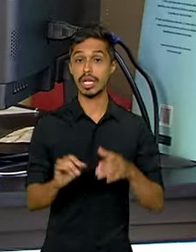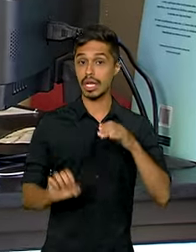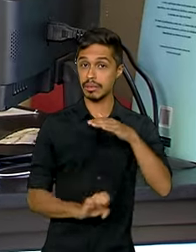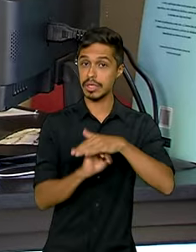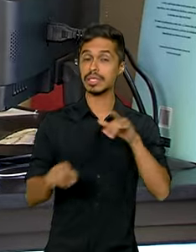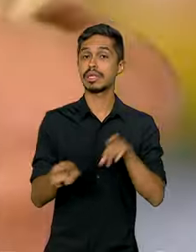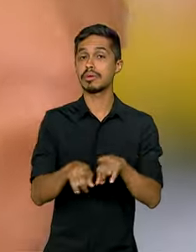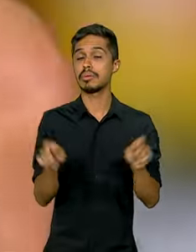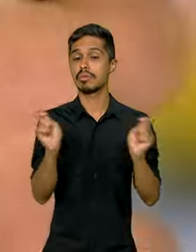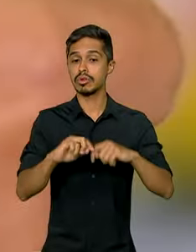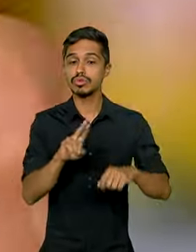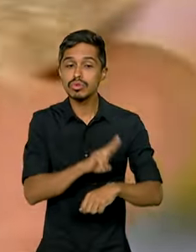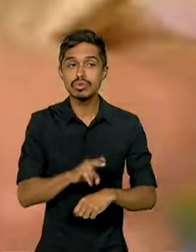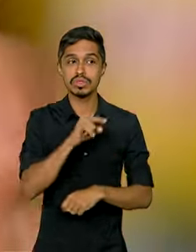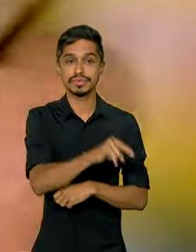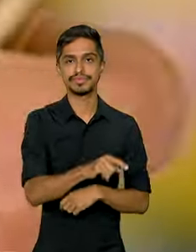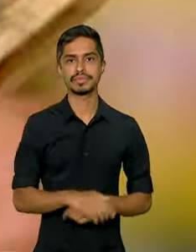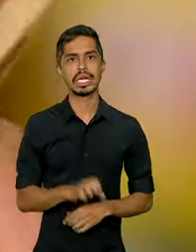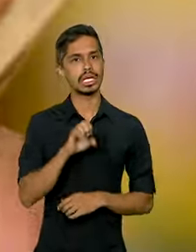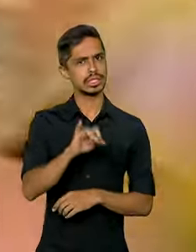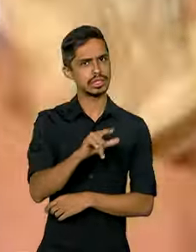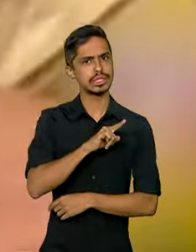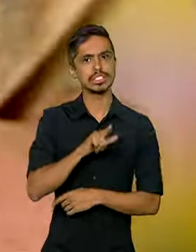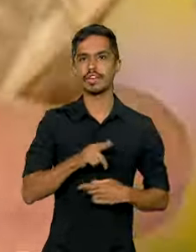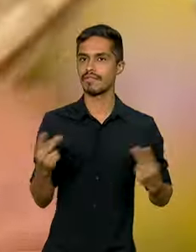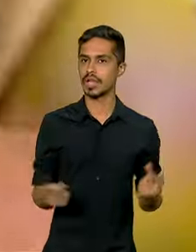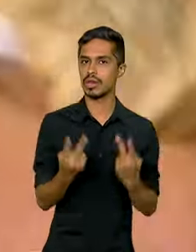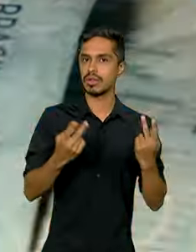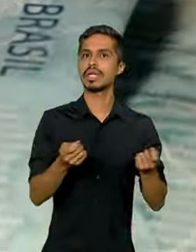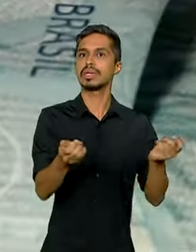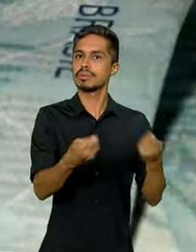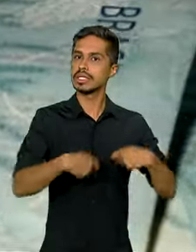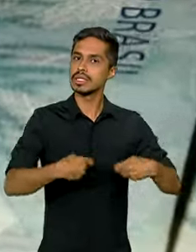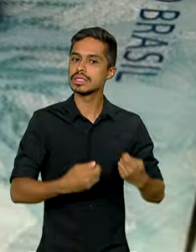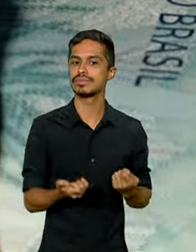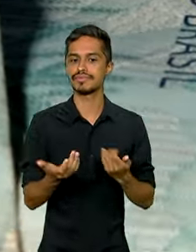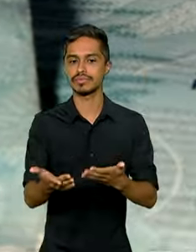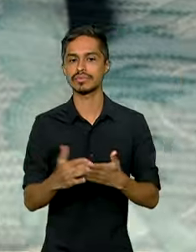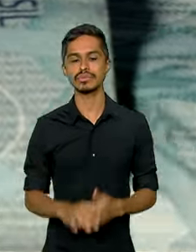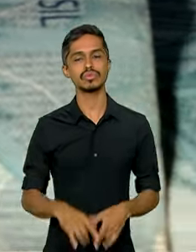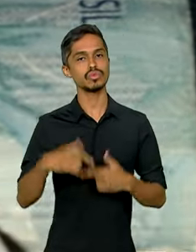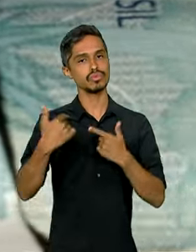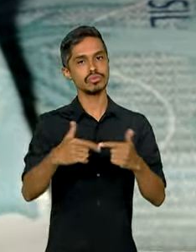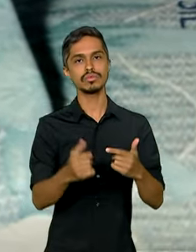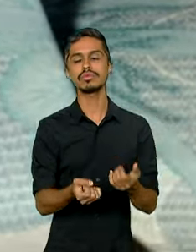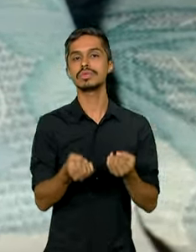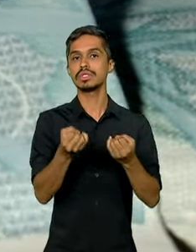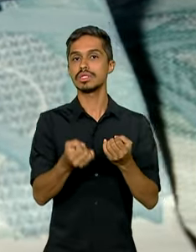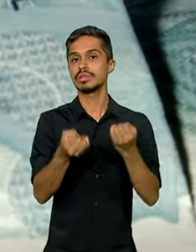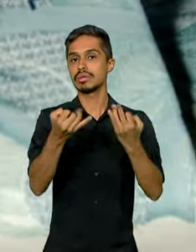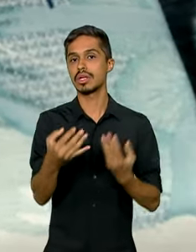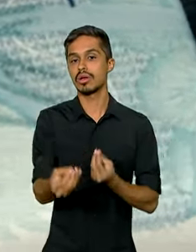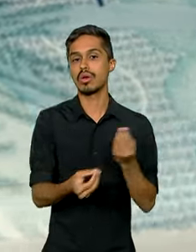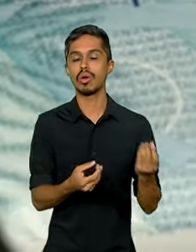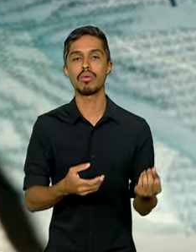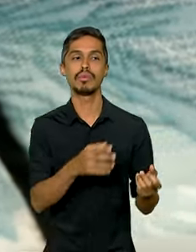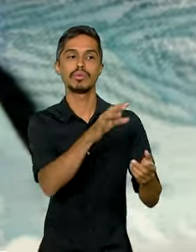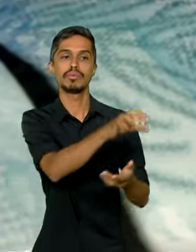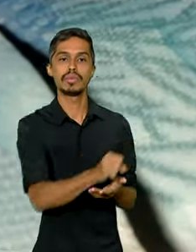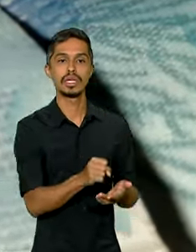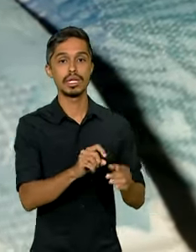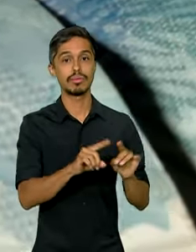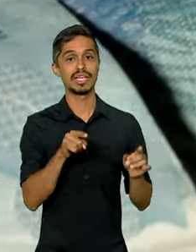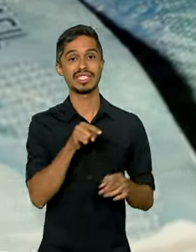pode utilizar. E caso alguém tenha valores a receber, o serviço explica como resgatar. Mas